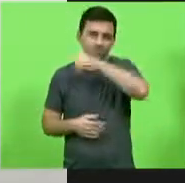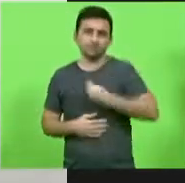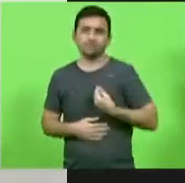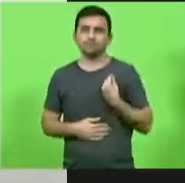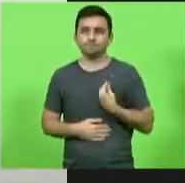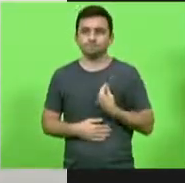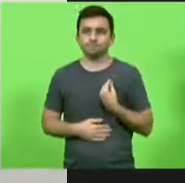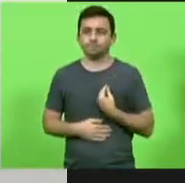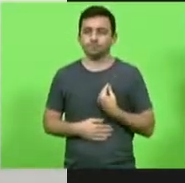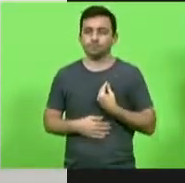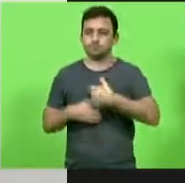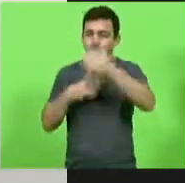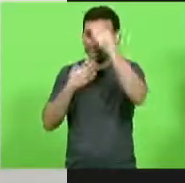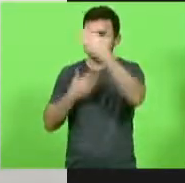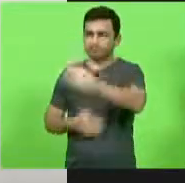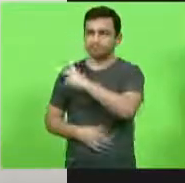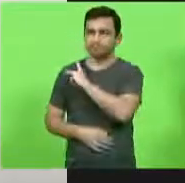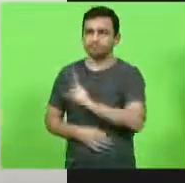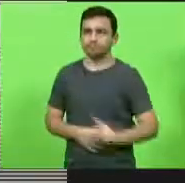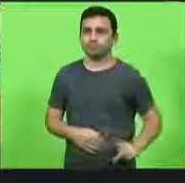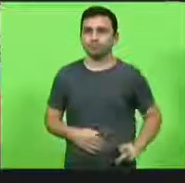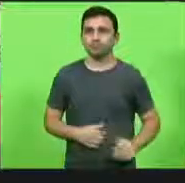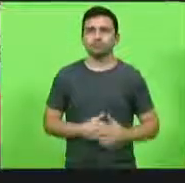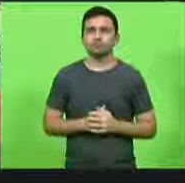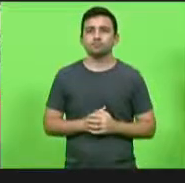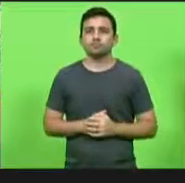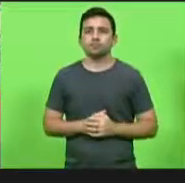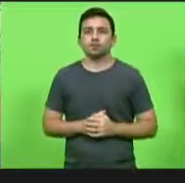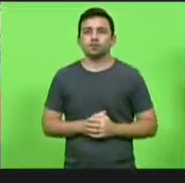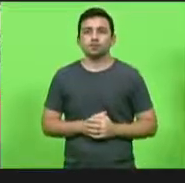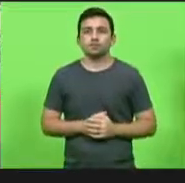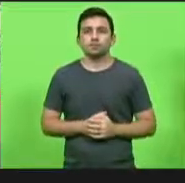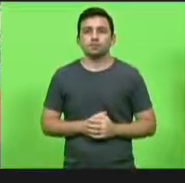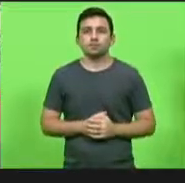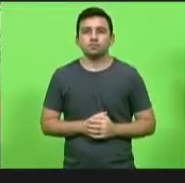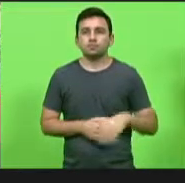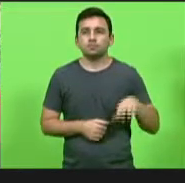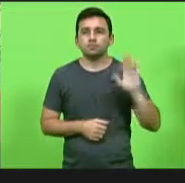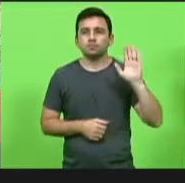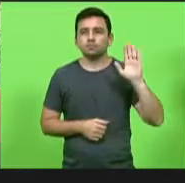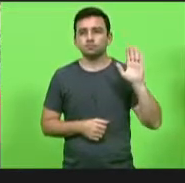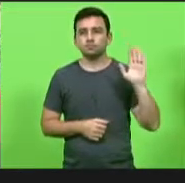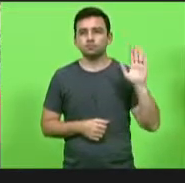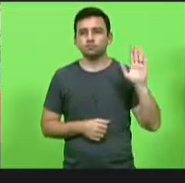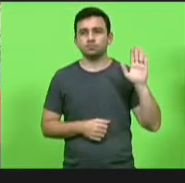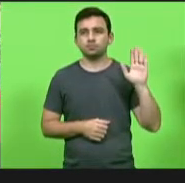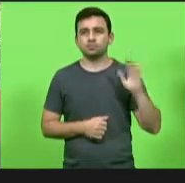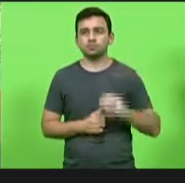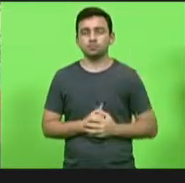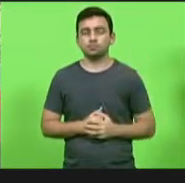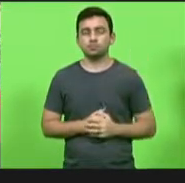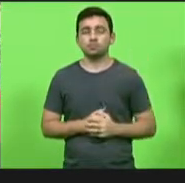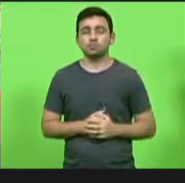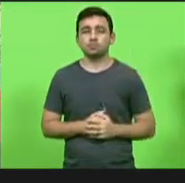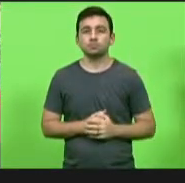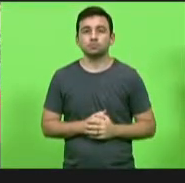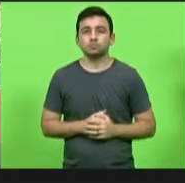vivendo obrigado senhor presidente senhor presidente pela ordem só pois não pela ordem